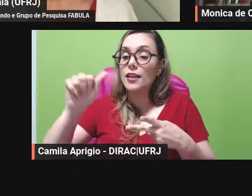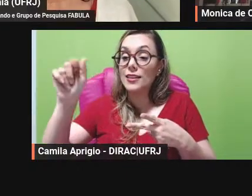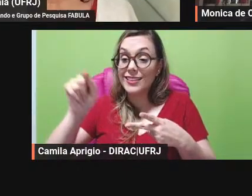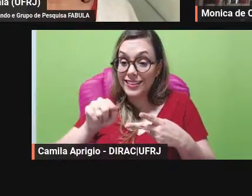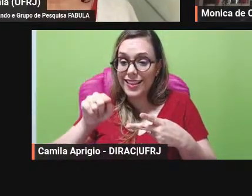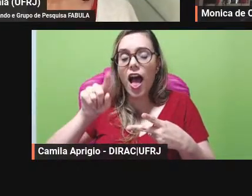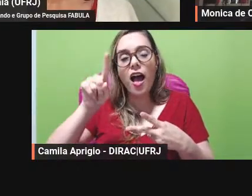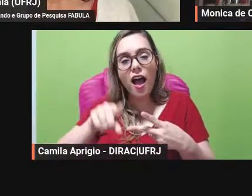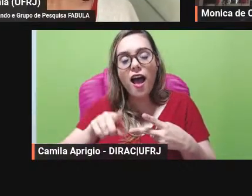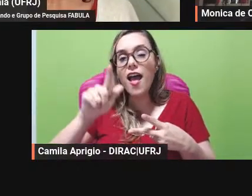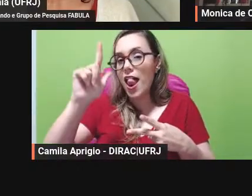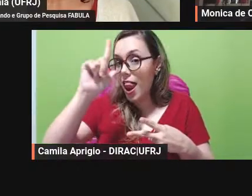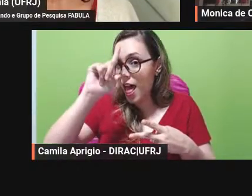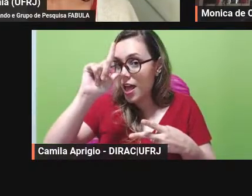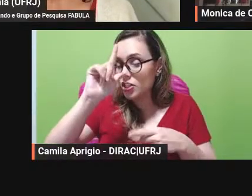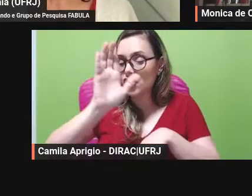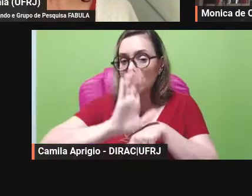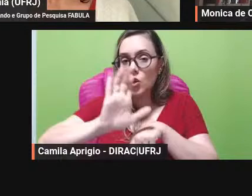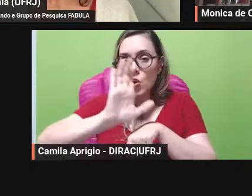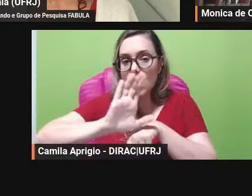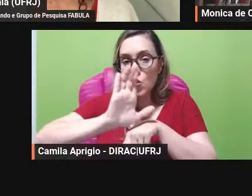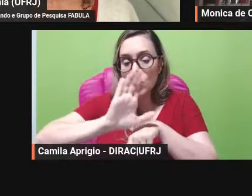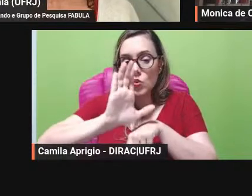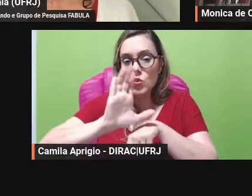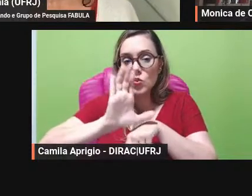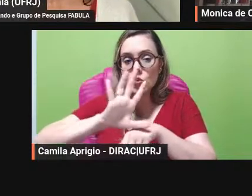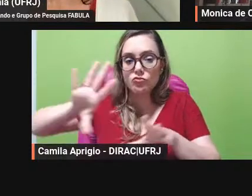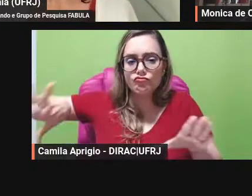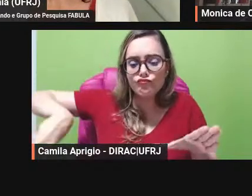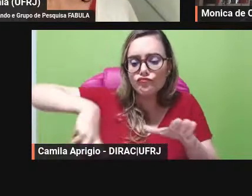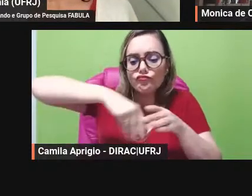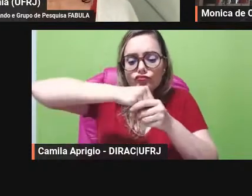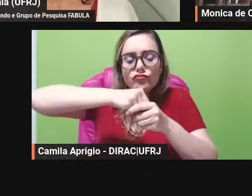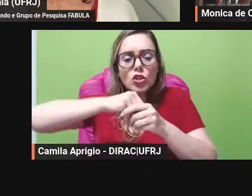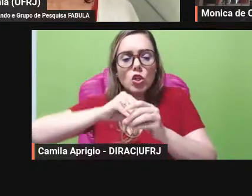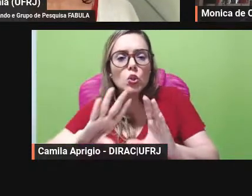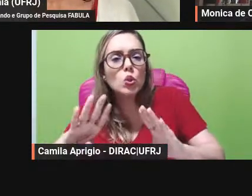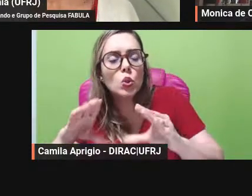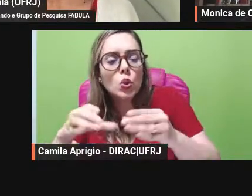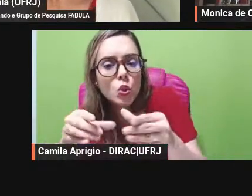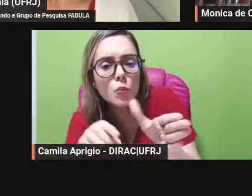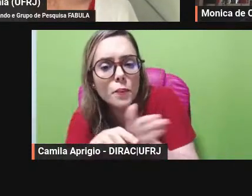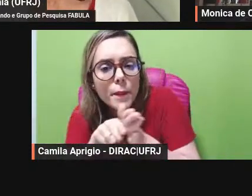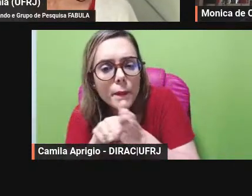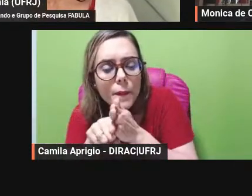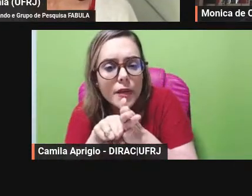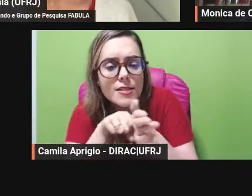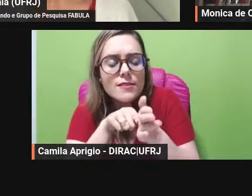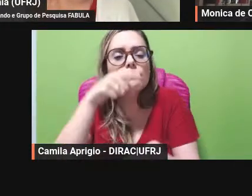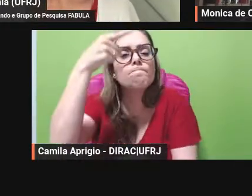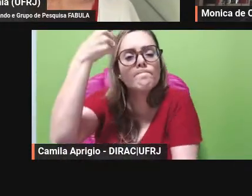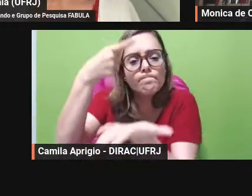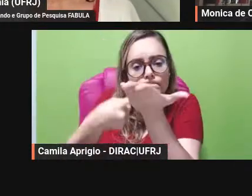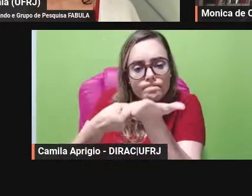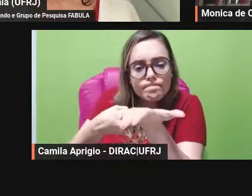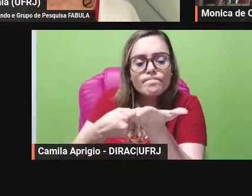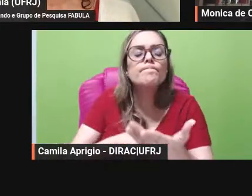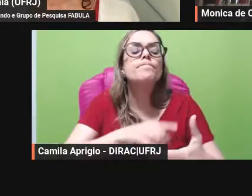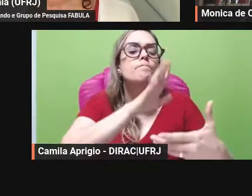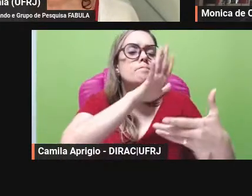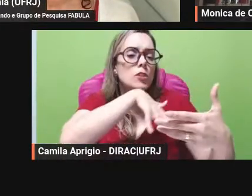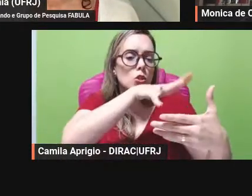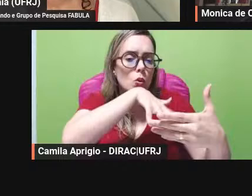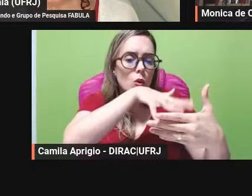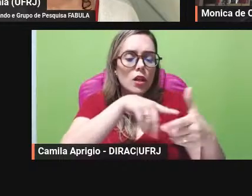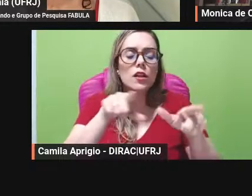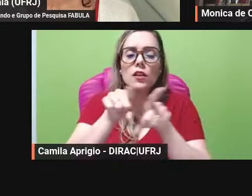latim da FRJ membras extremamente dedicadas e comprometidas tanto do projeto Mitologando quanto do grupo